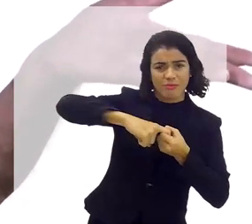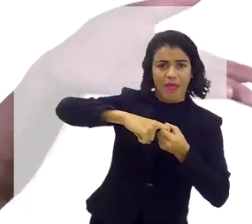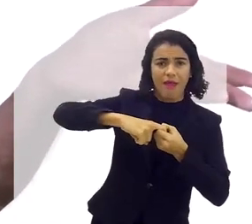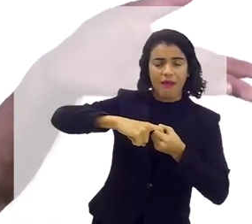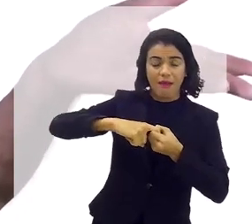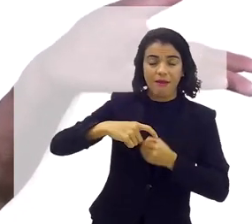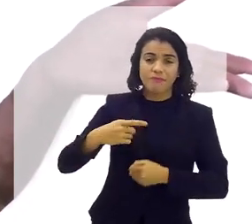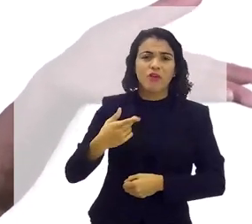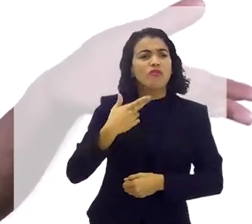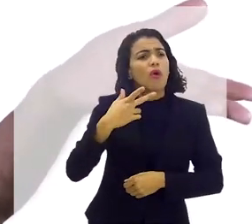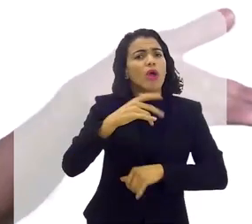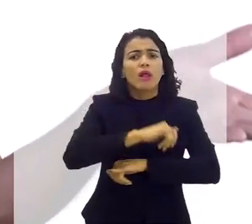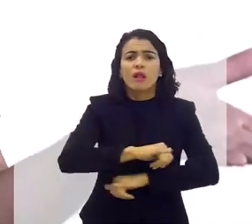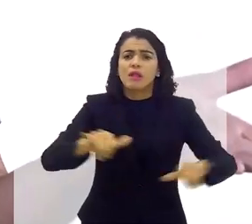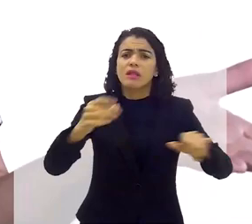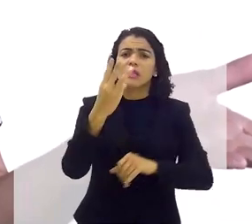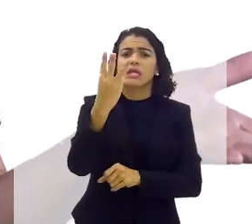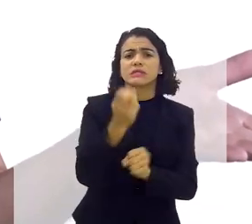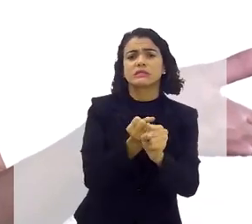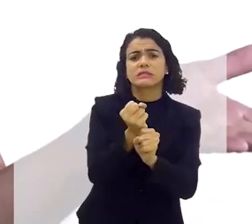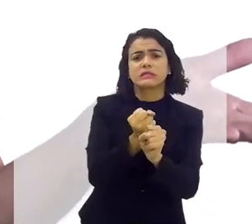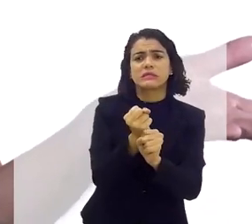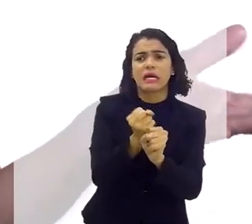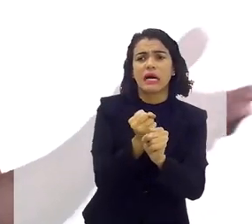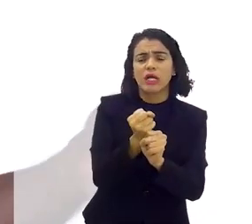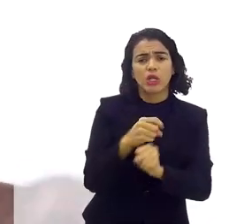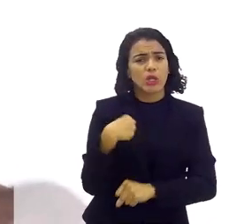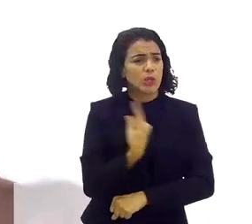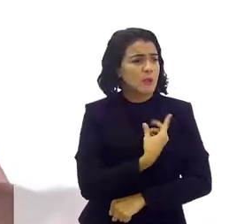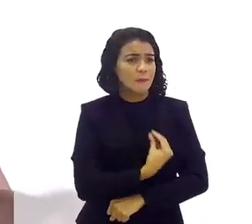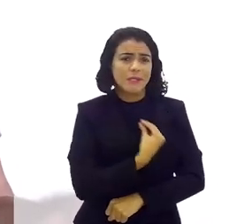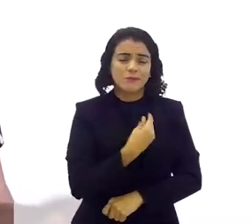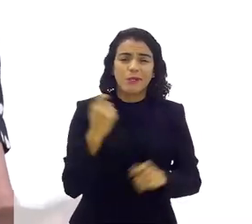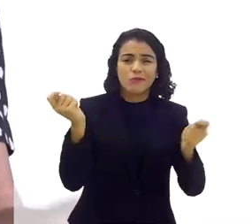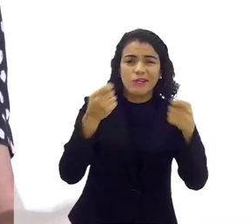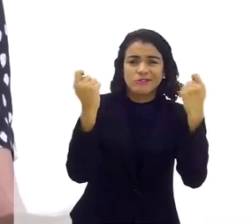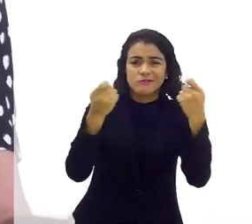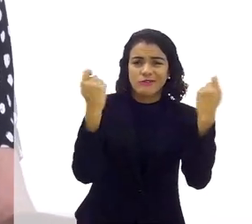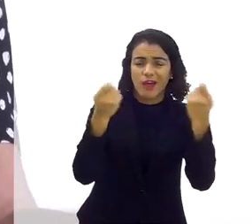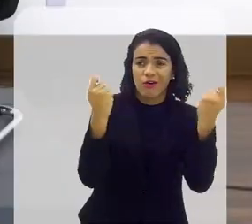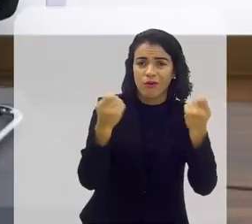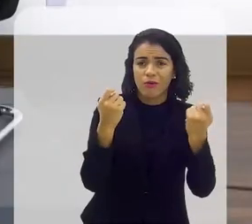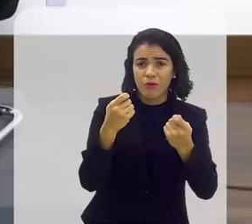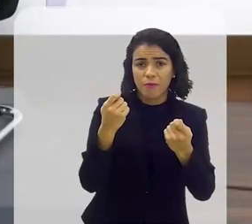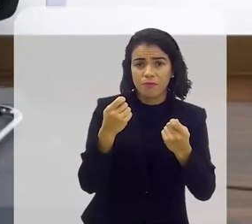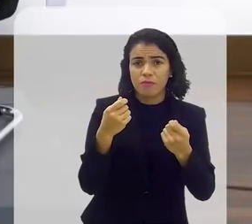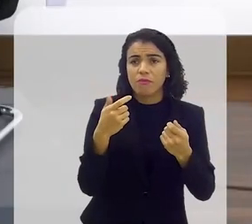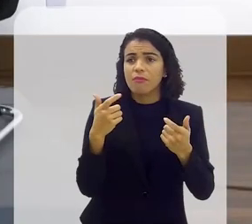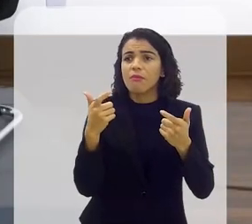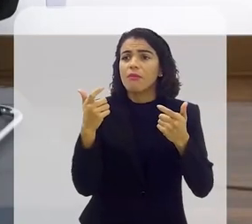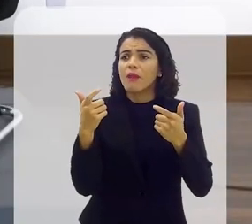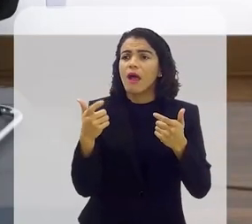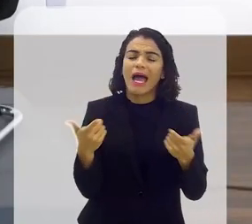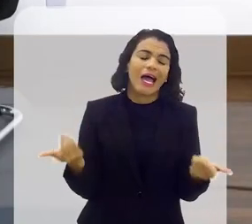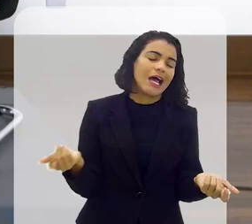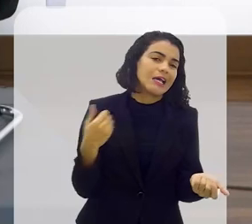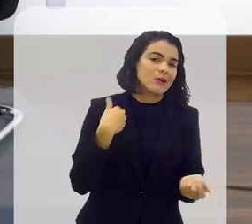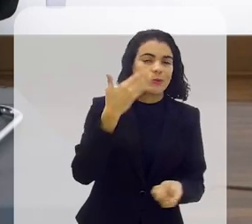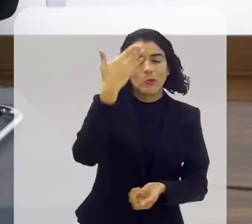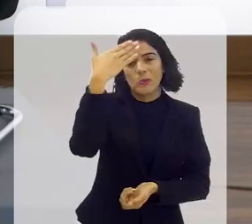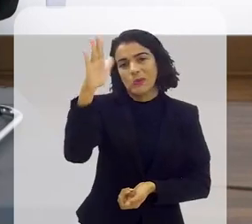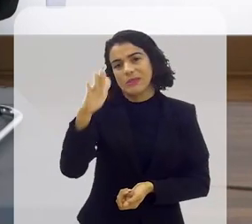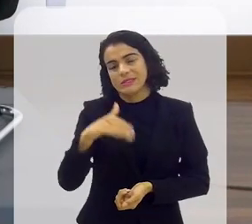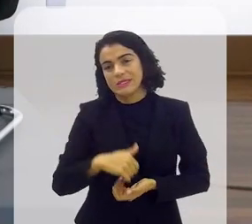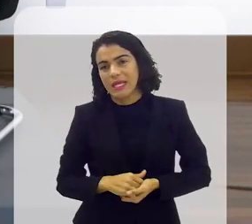decidiu ficar esse foi lançado há três anos nós participamos do festival aqui de cinema e aonde? das assinaturas?